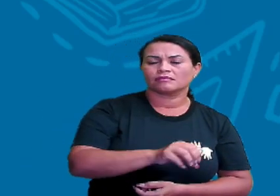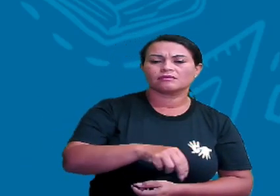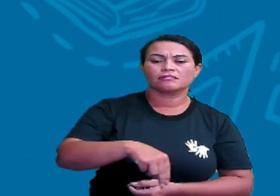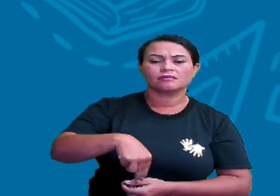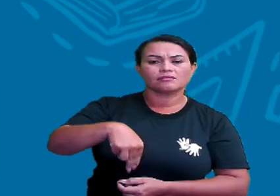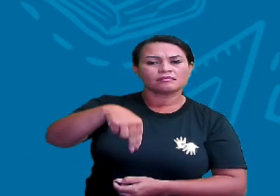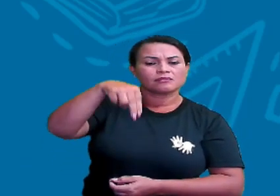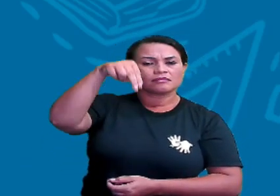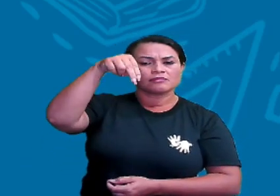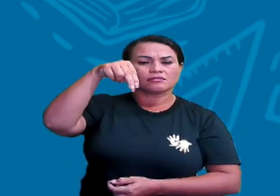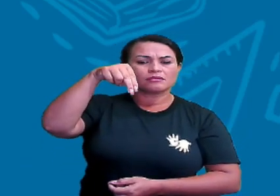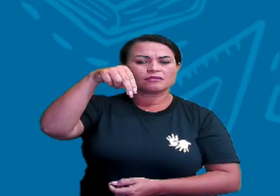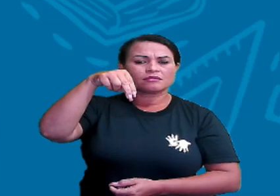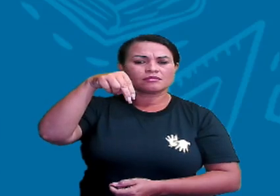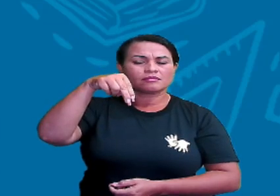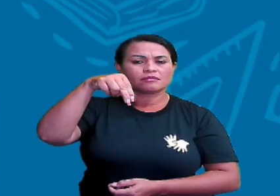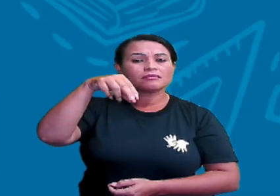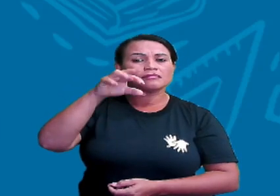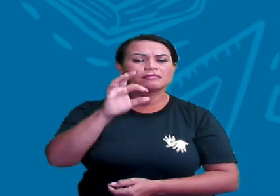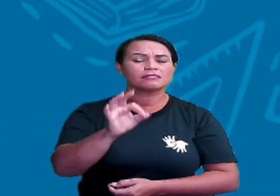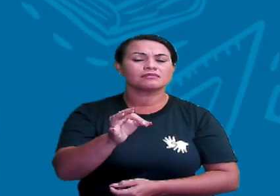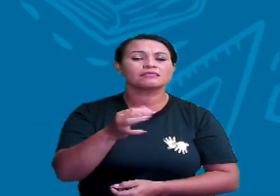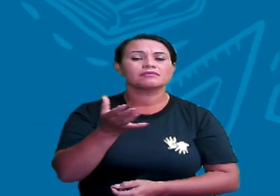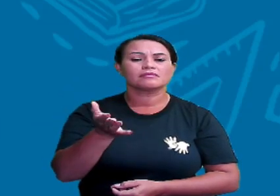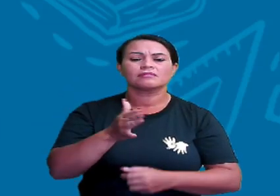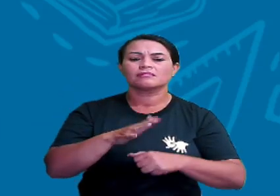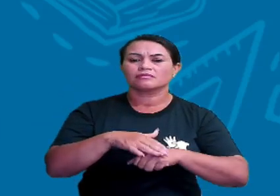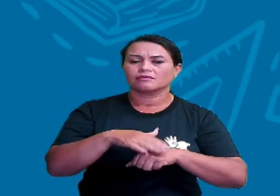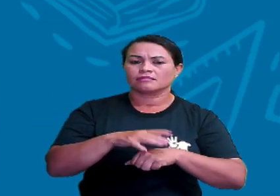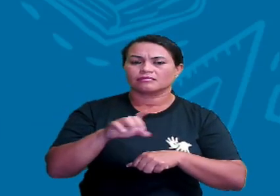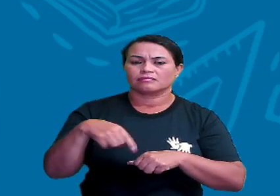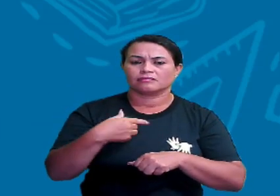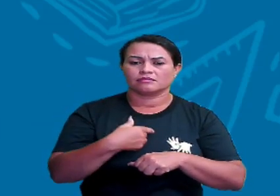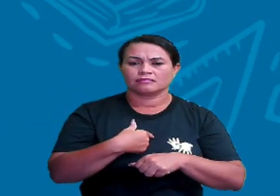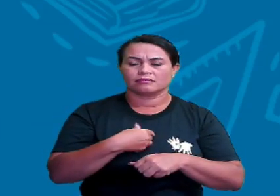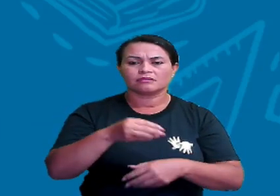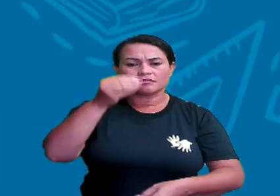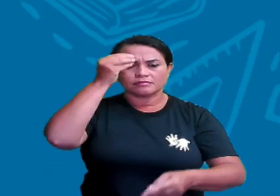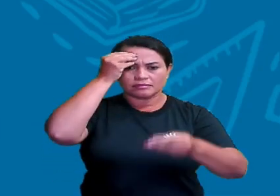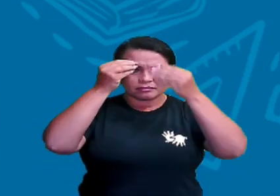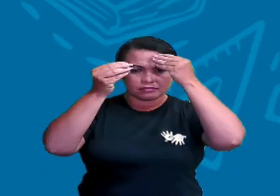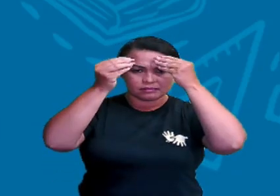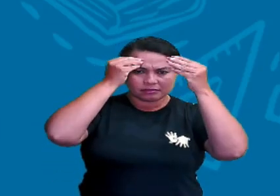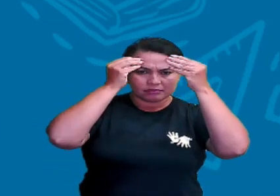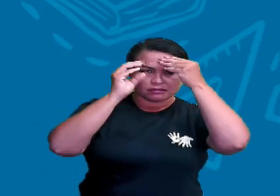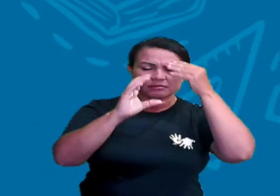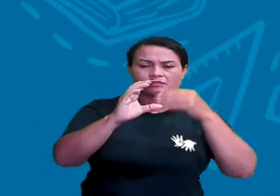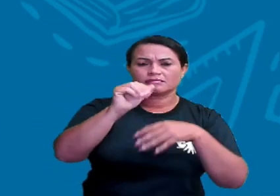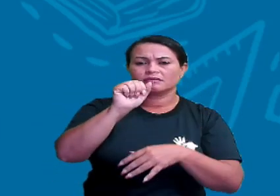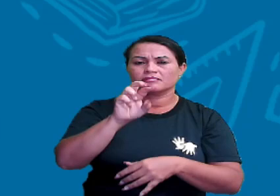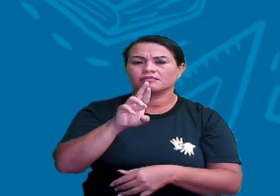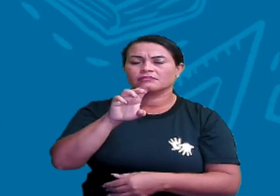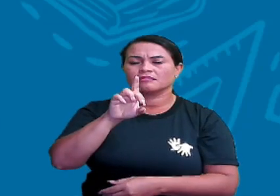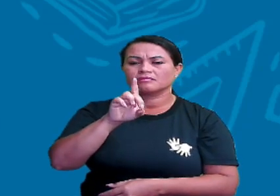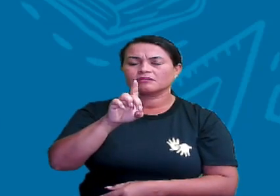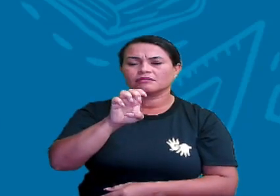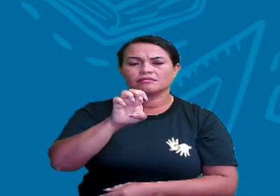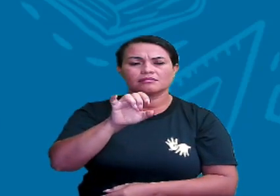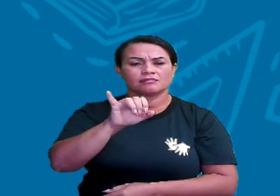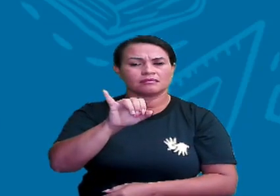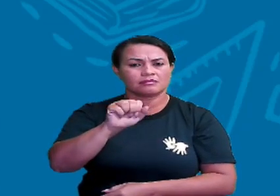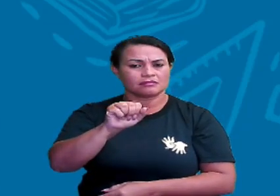o Norte, tá bom? Então, a partir do momento que a gente decora os pontinhos cardeais, fica mais fácil se localizar